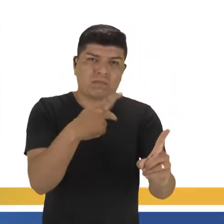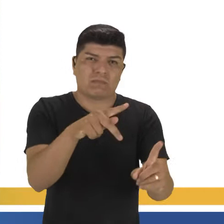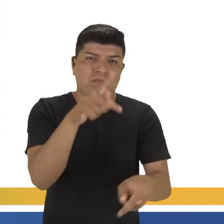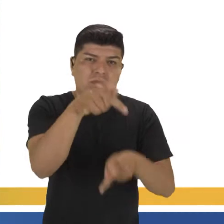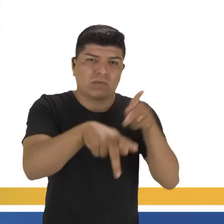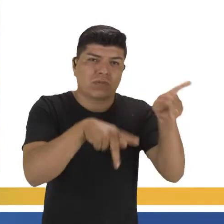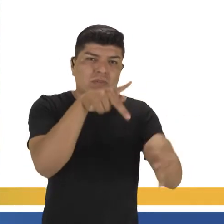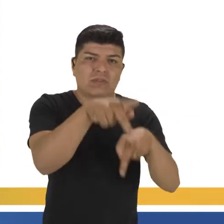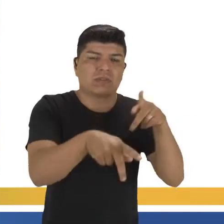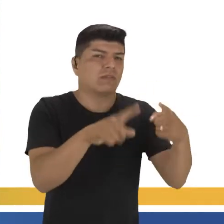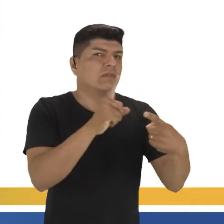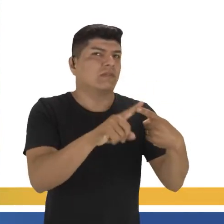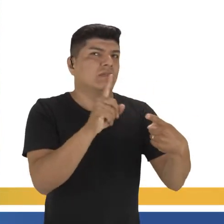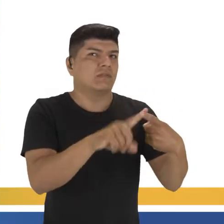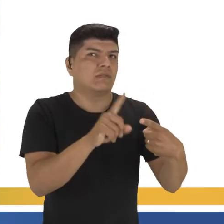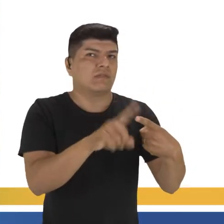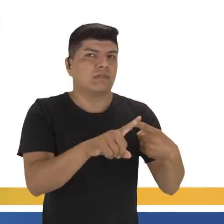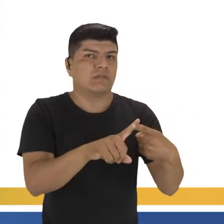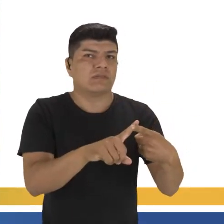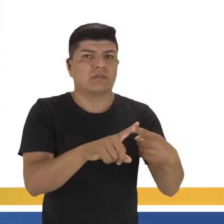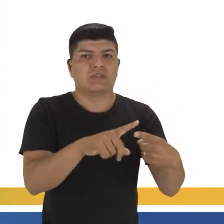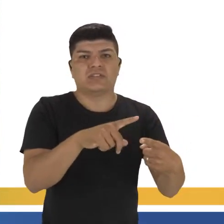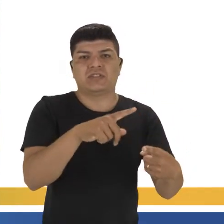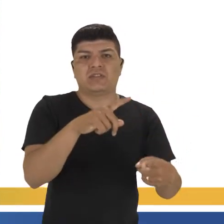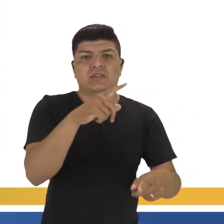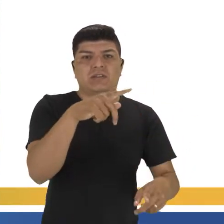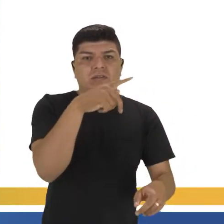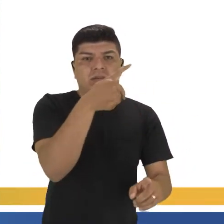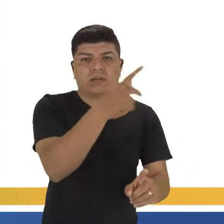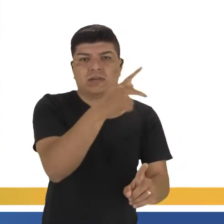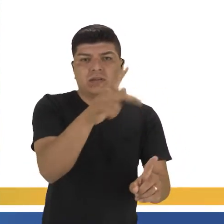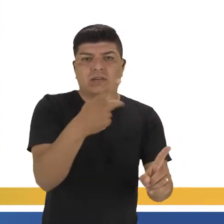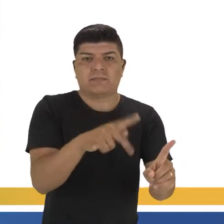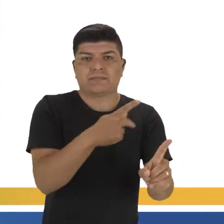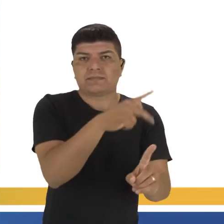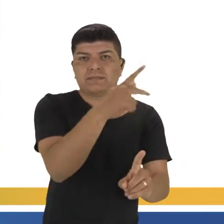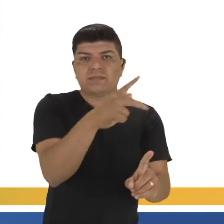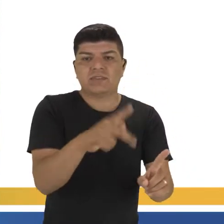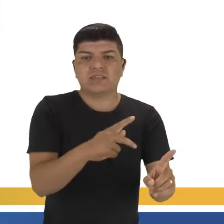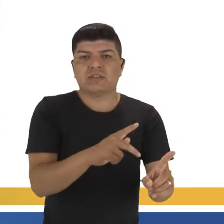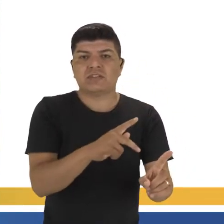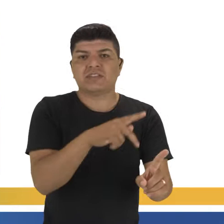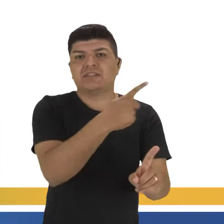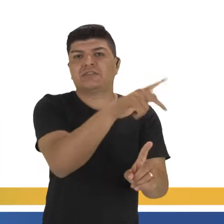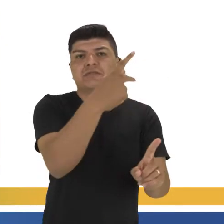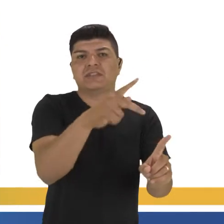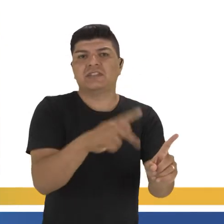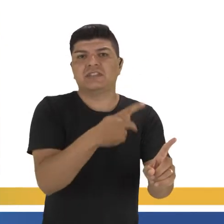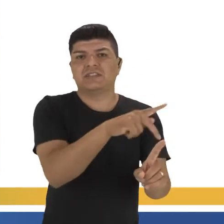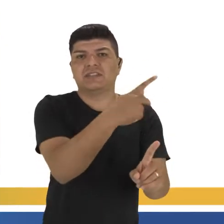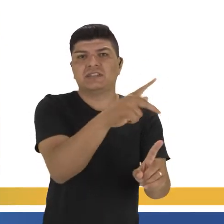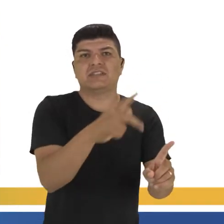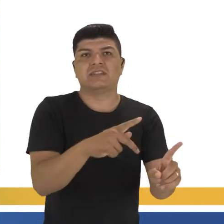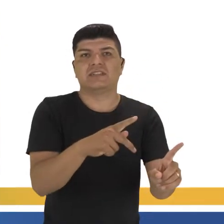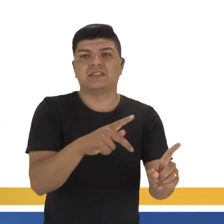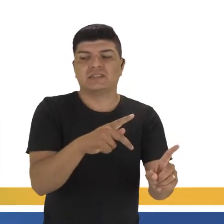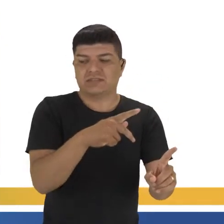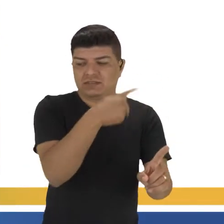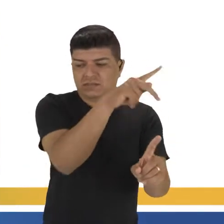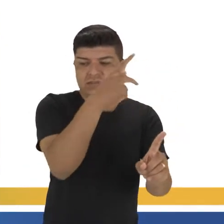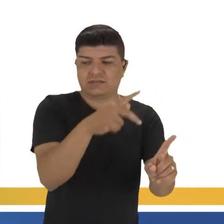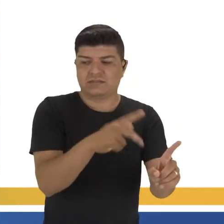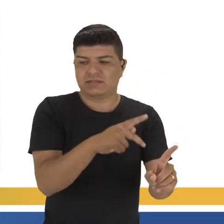isso, galera? Por que esse homem está chicoteando o povo? Justamente porque é uma liderança chamada de Kizar.